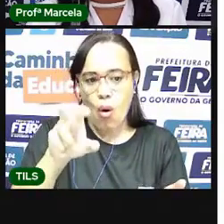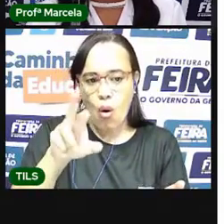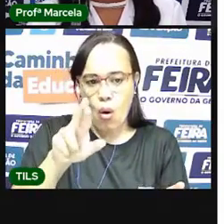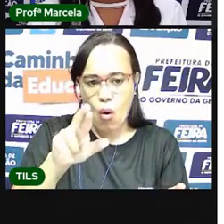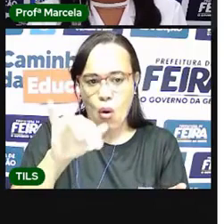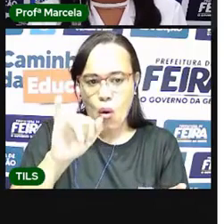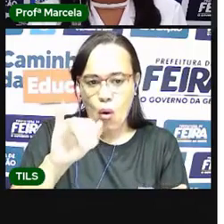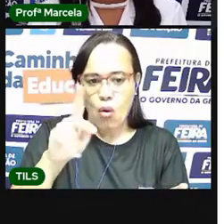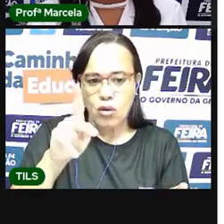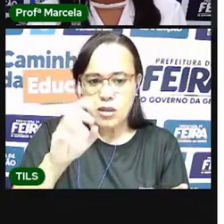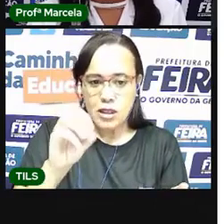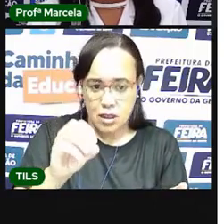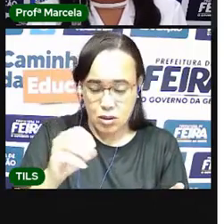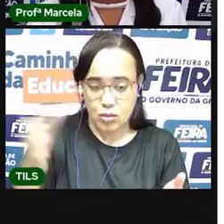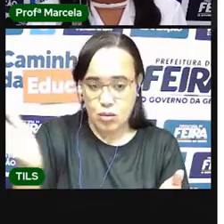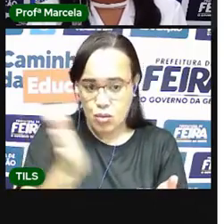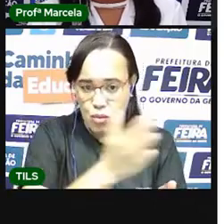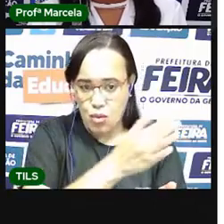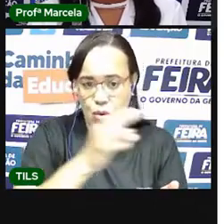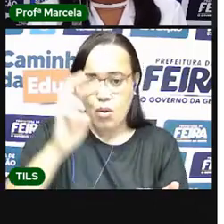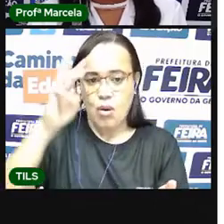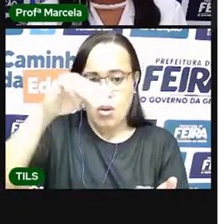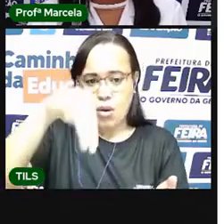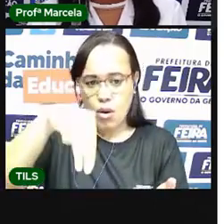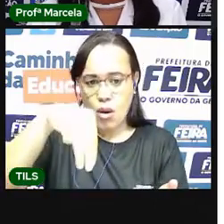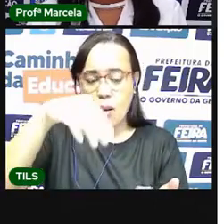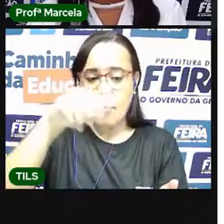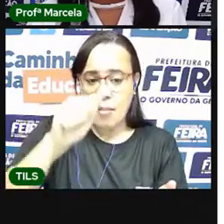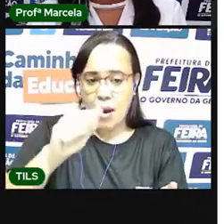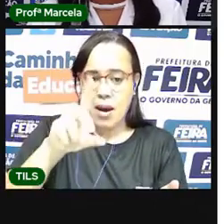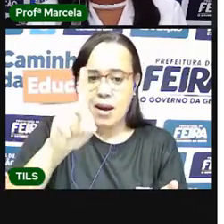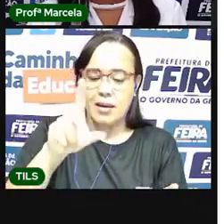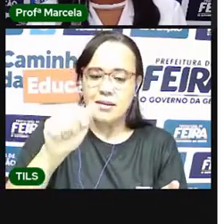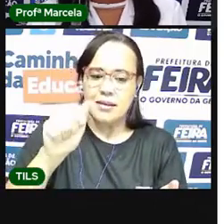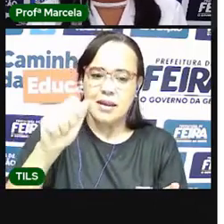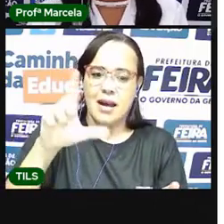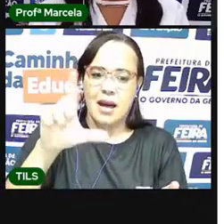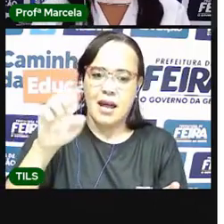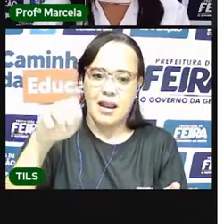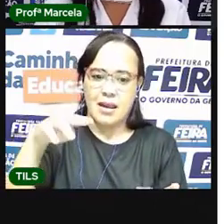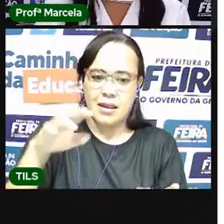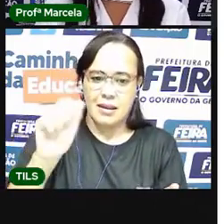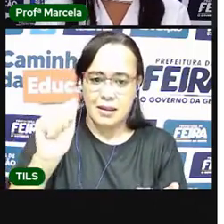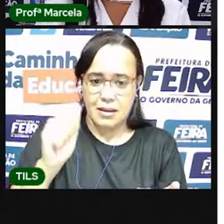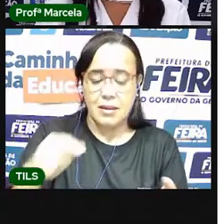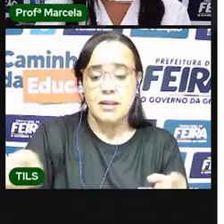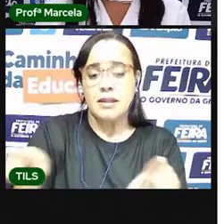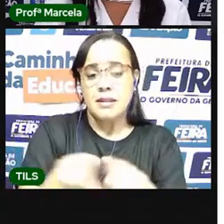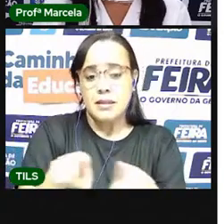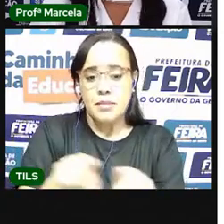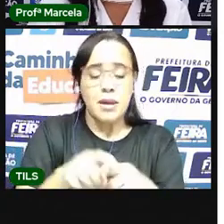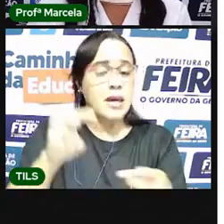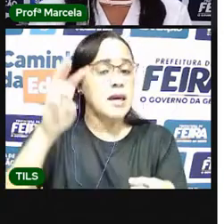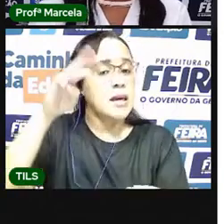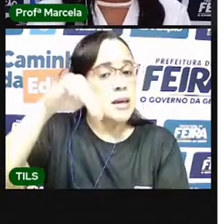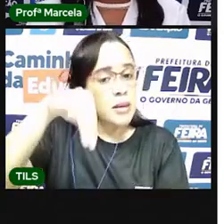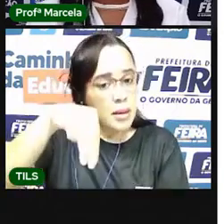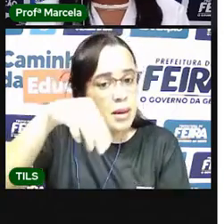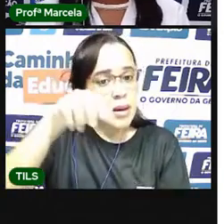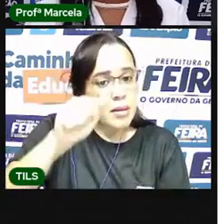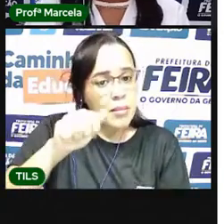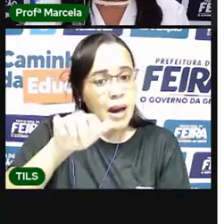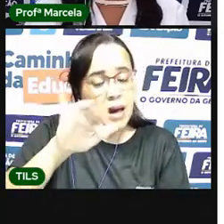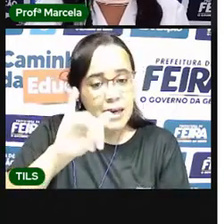Madalena. Maria. Ana. E